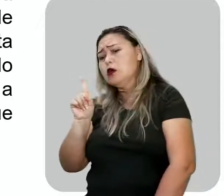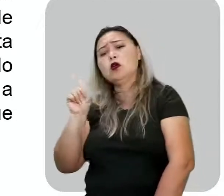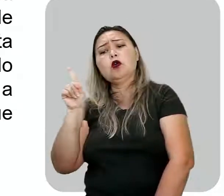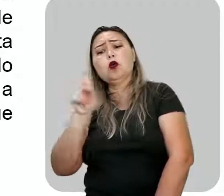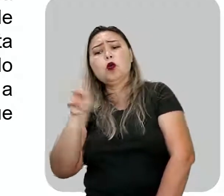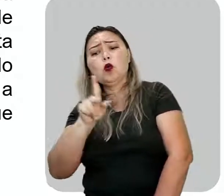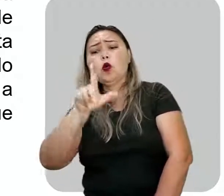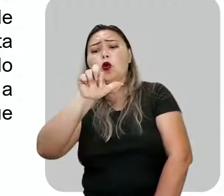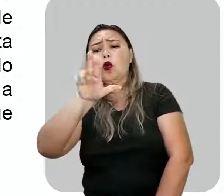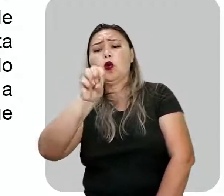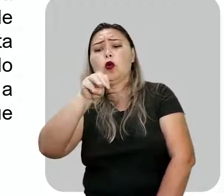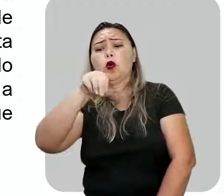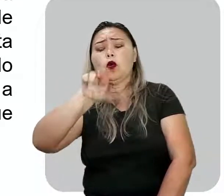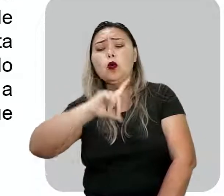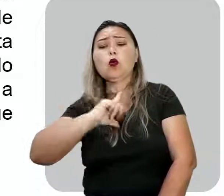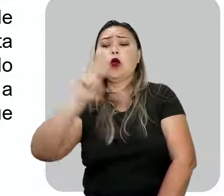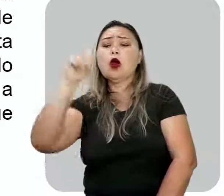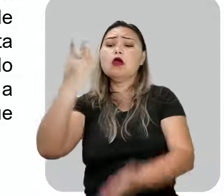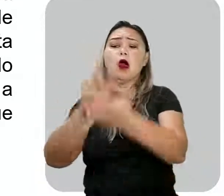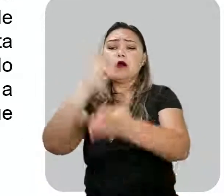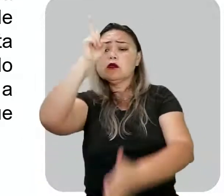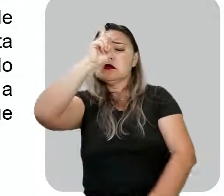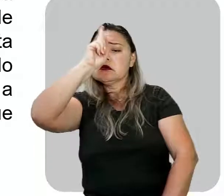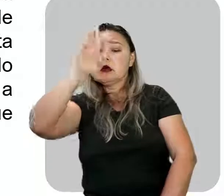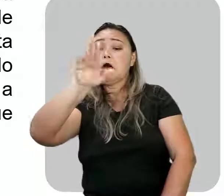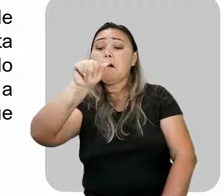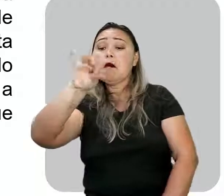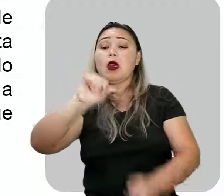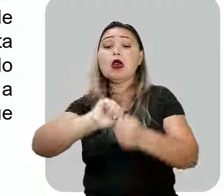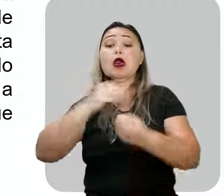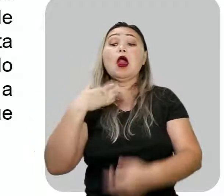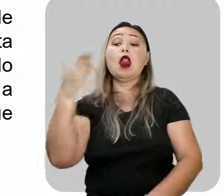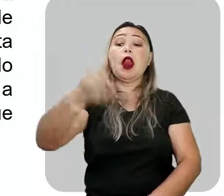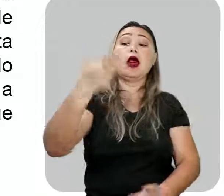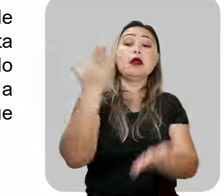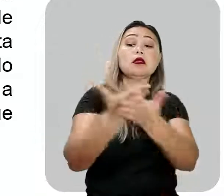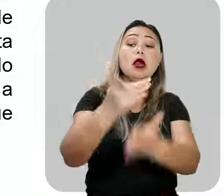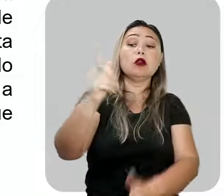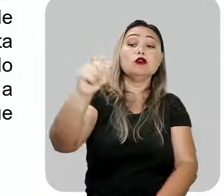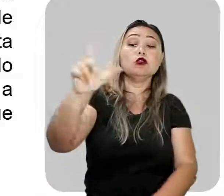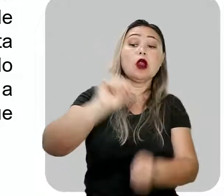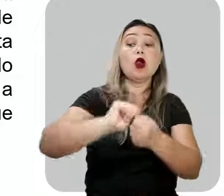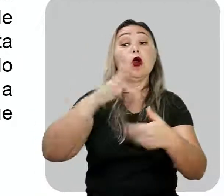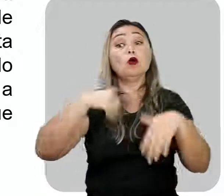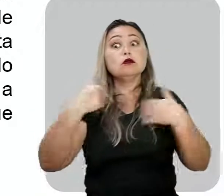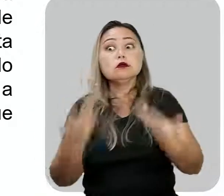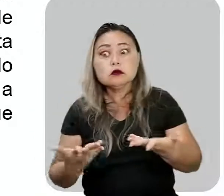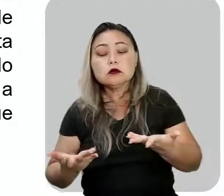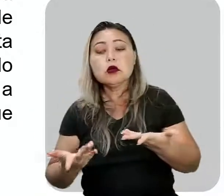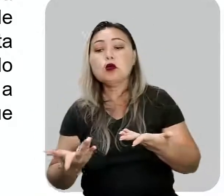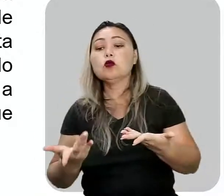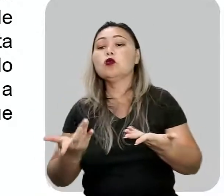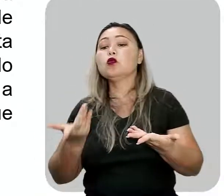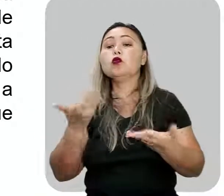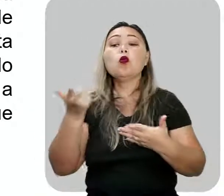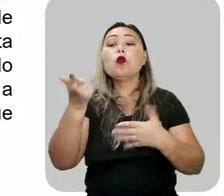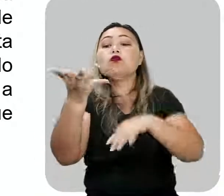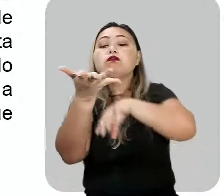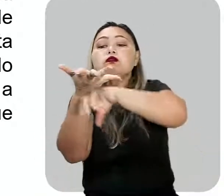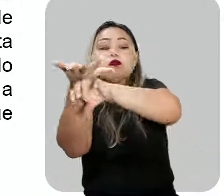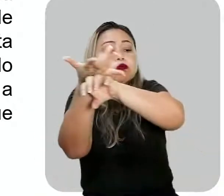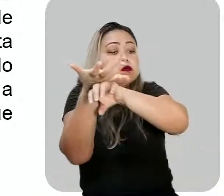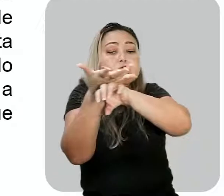Beto, professor Lourismar, nas aulas de História, nas aulas de Geografia também. Ou seja, todos os outros